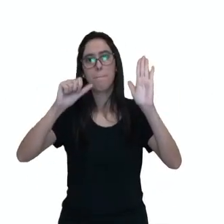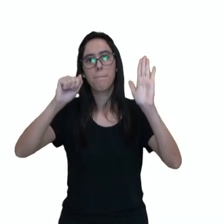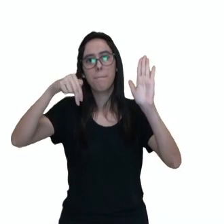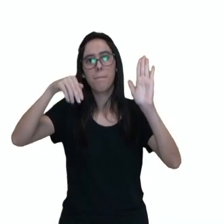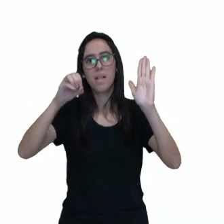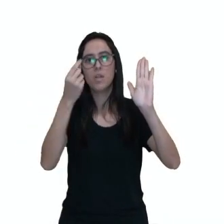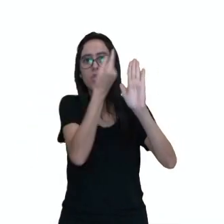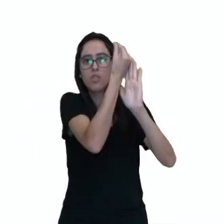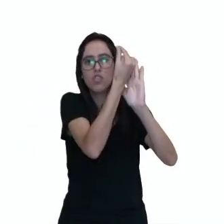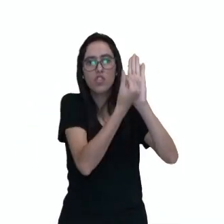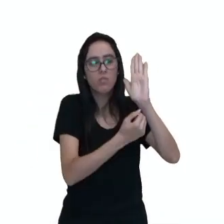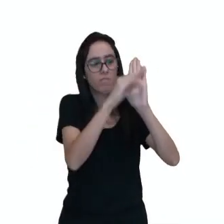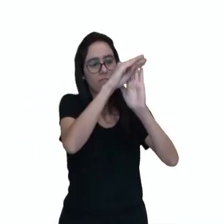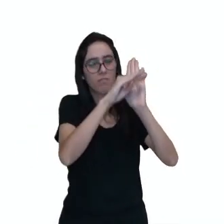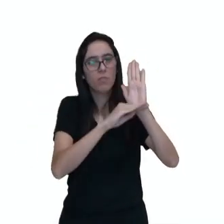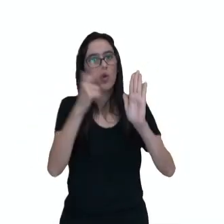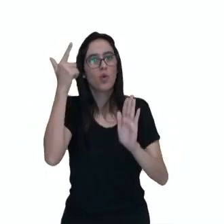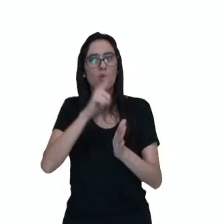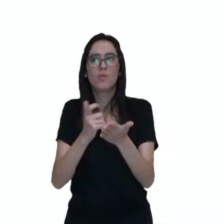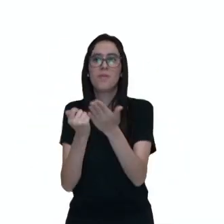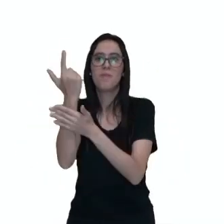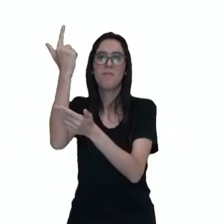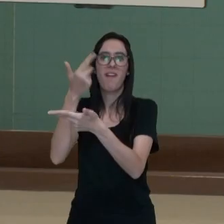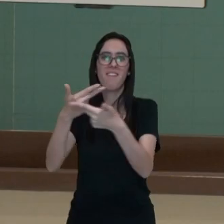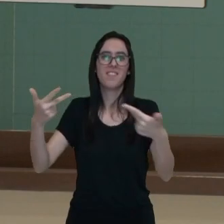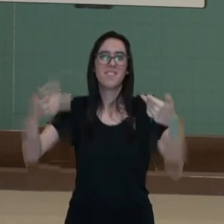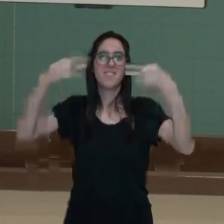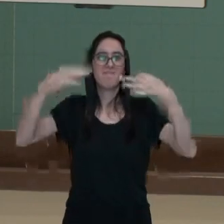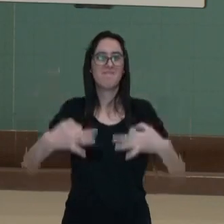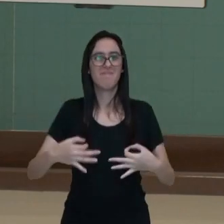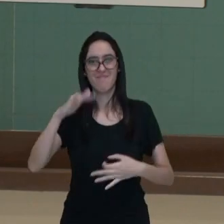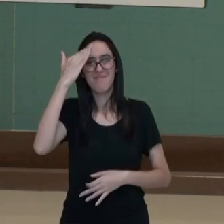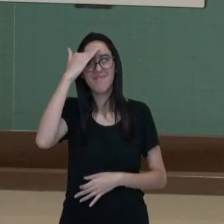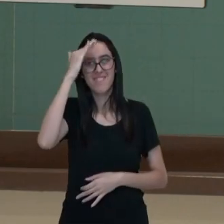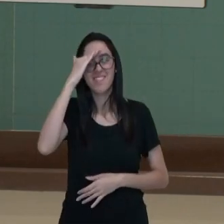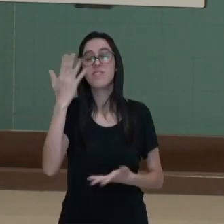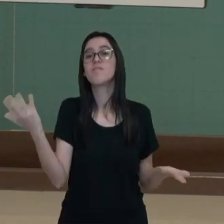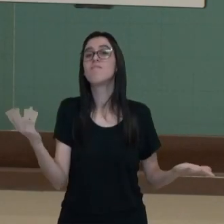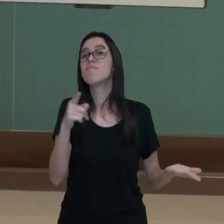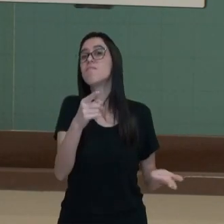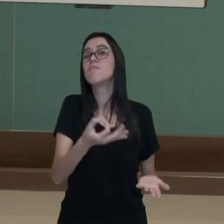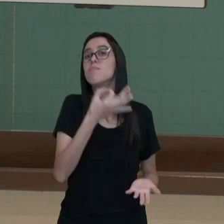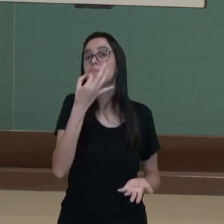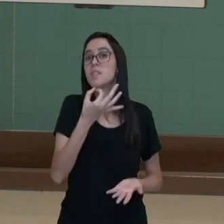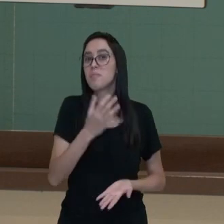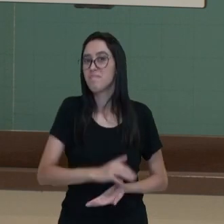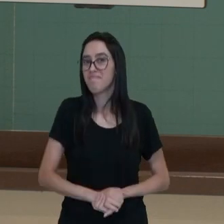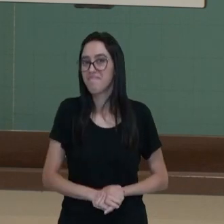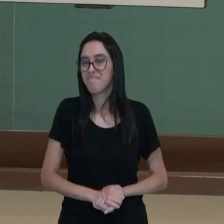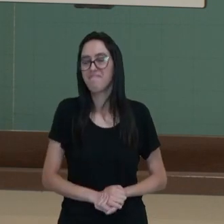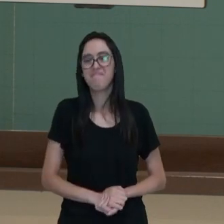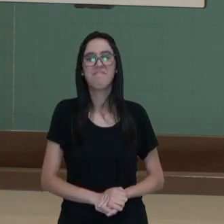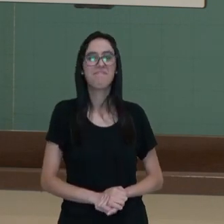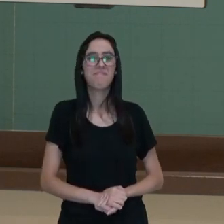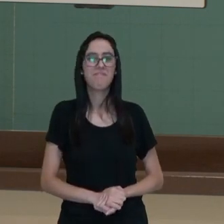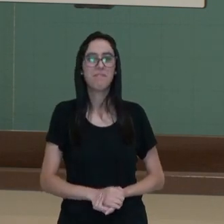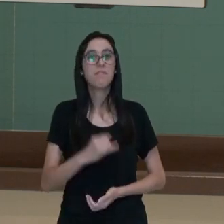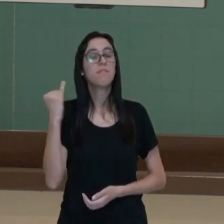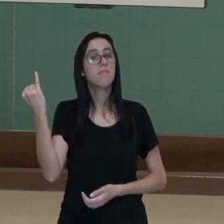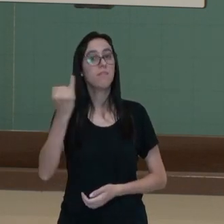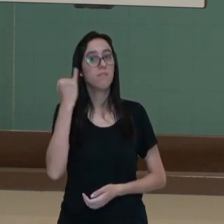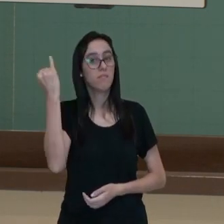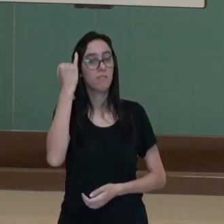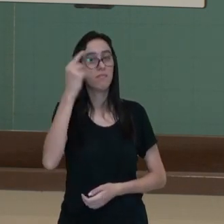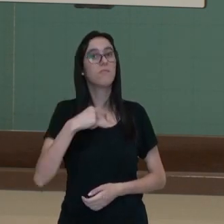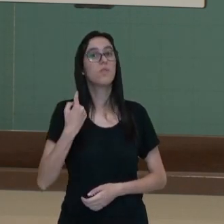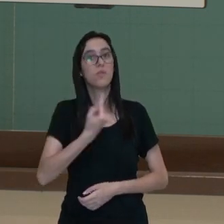adquirir esse bem com base no que você aprendeu? O que você me diz? Bem importante a